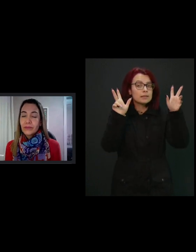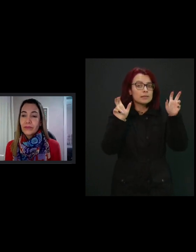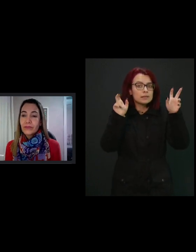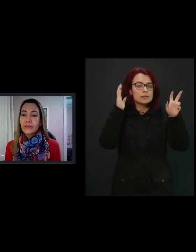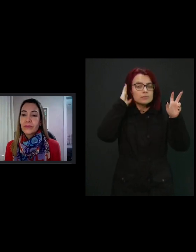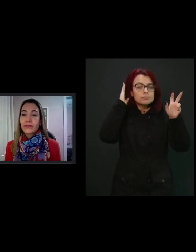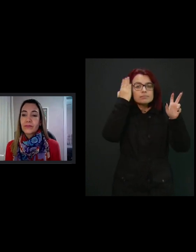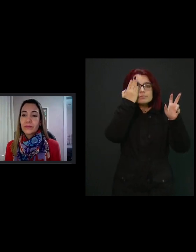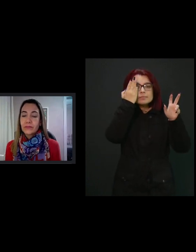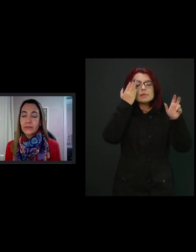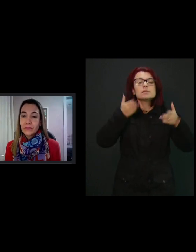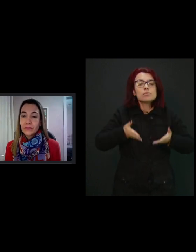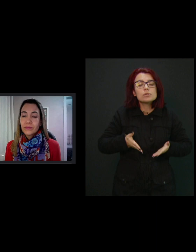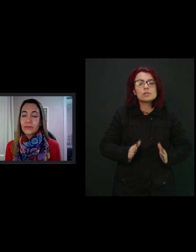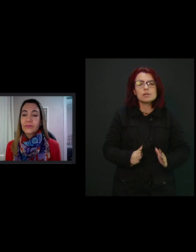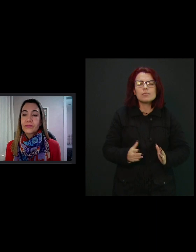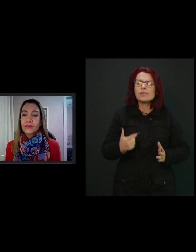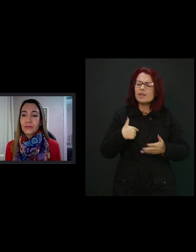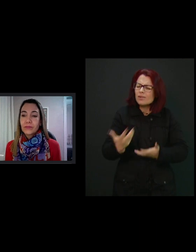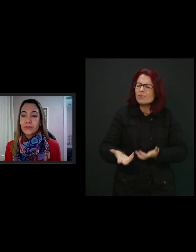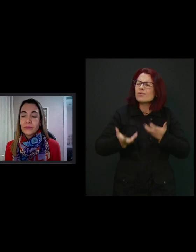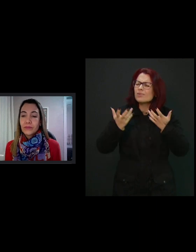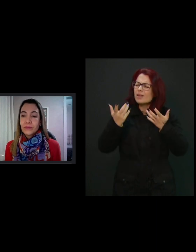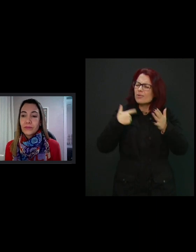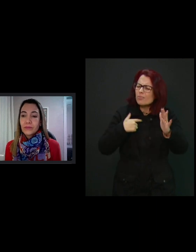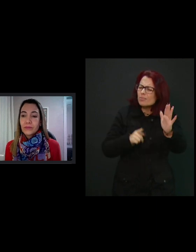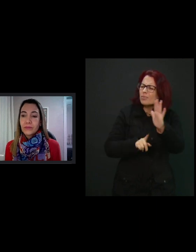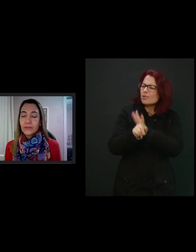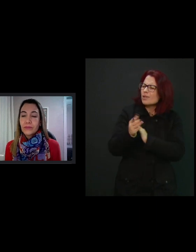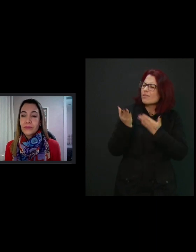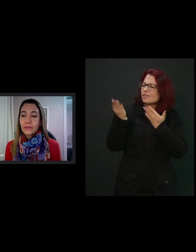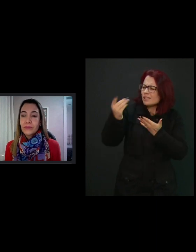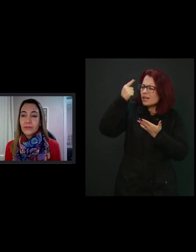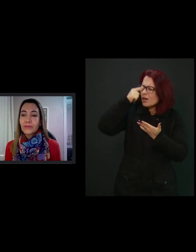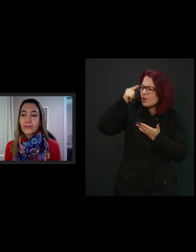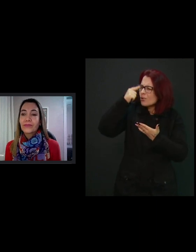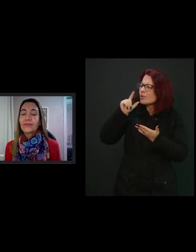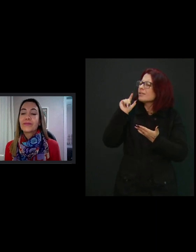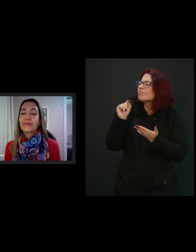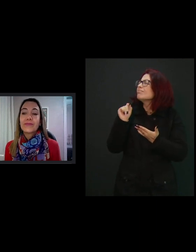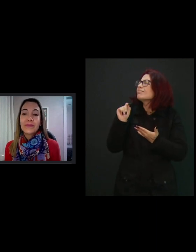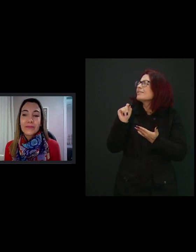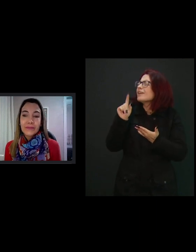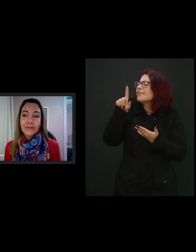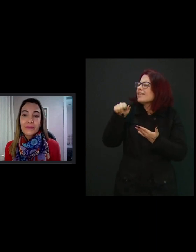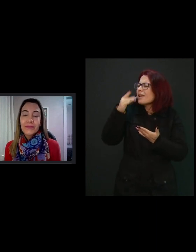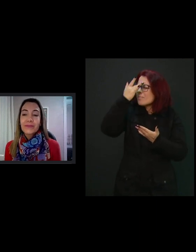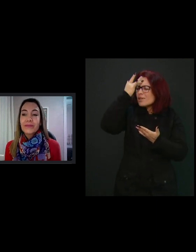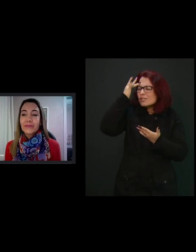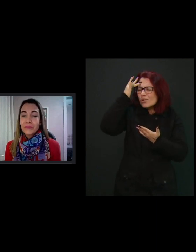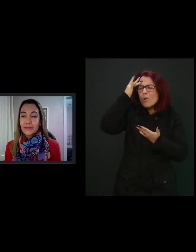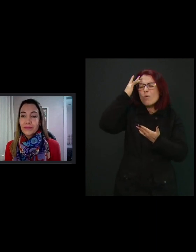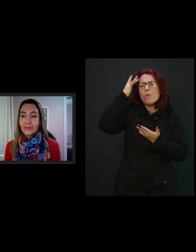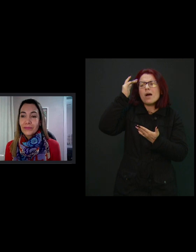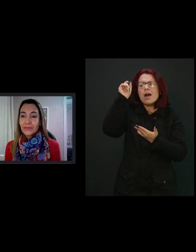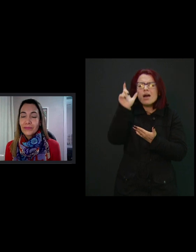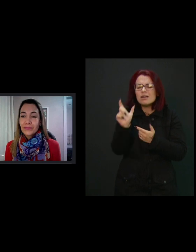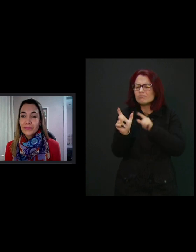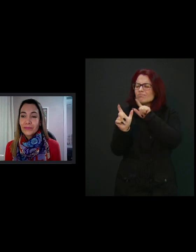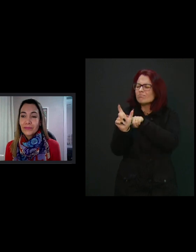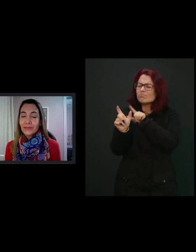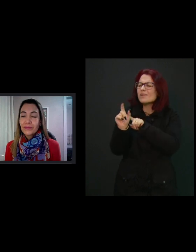congênita. E eu gostaria já começar perguntando para você, né, quem que é esse estudante surdocego?